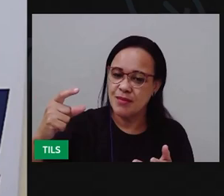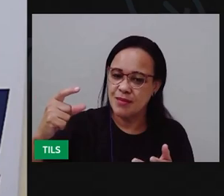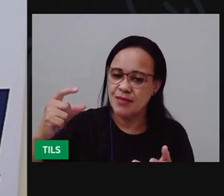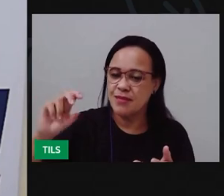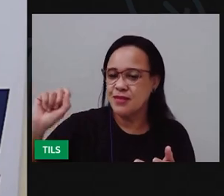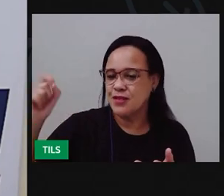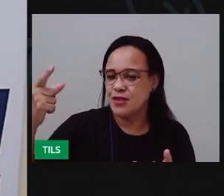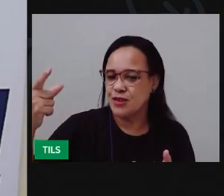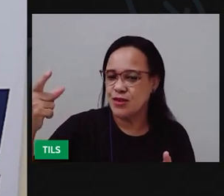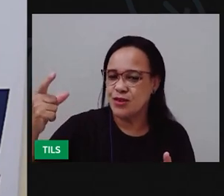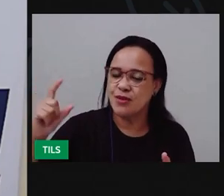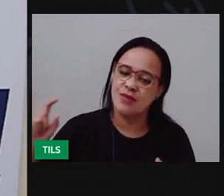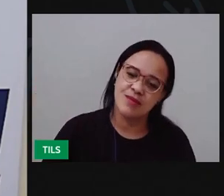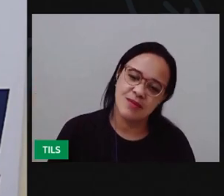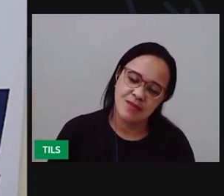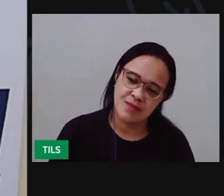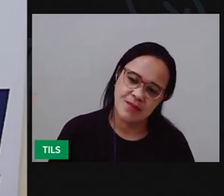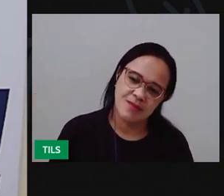sol.